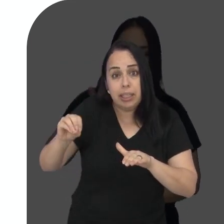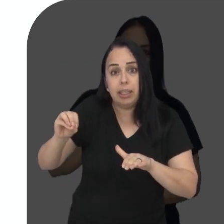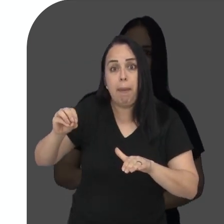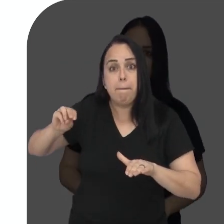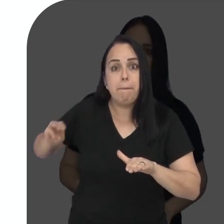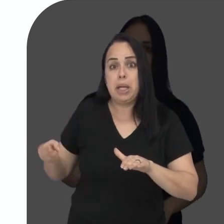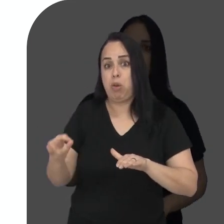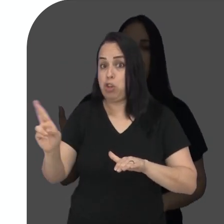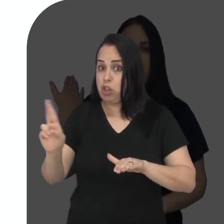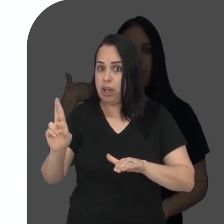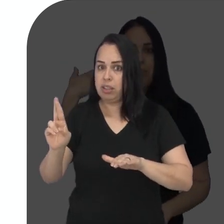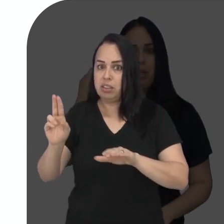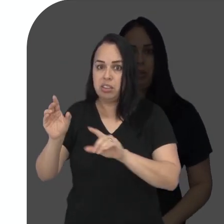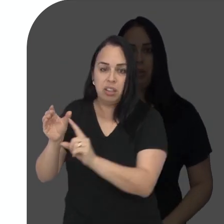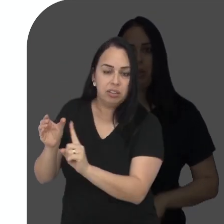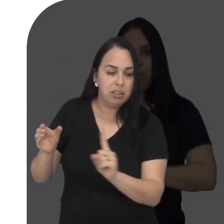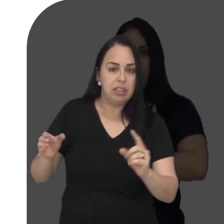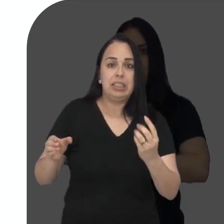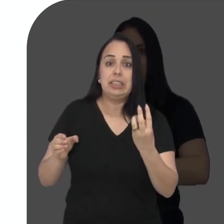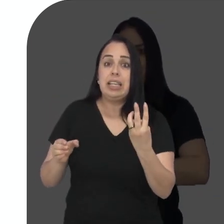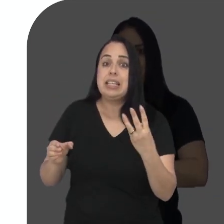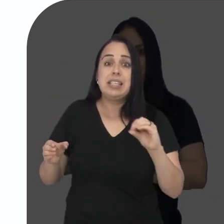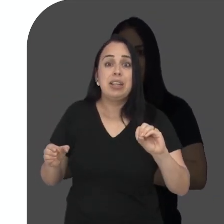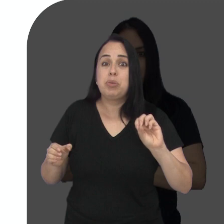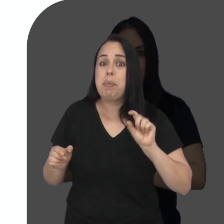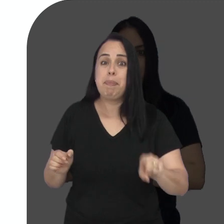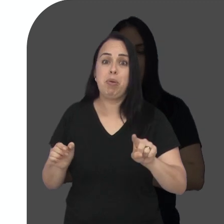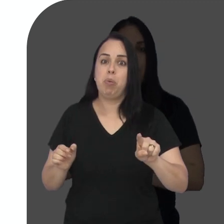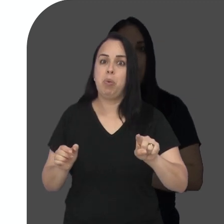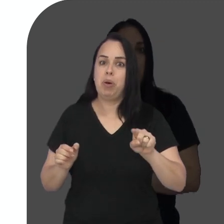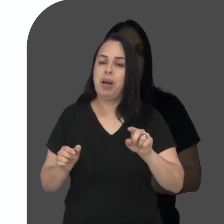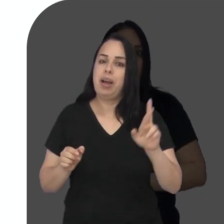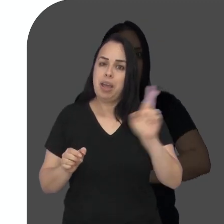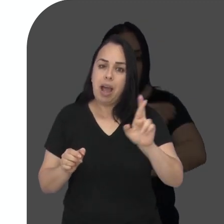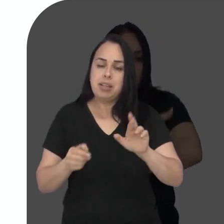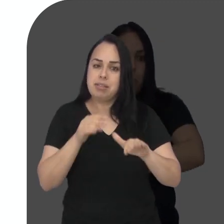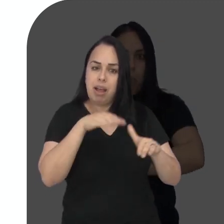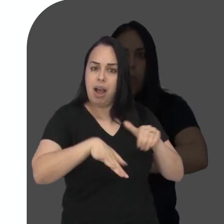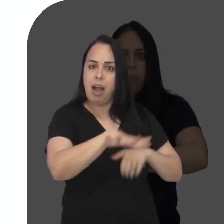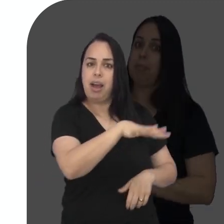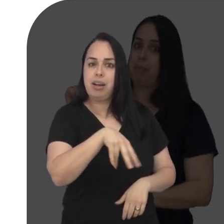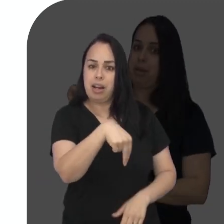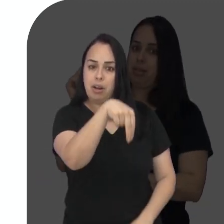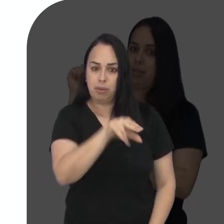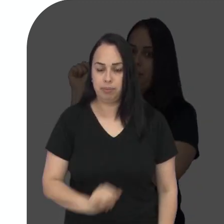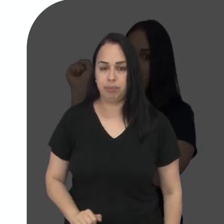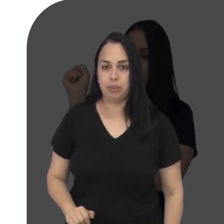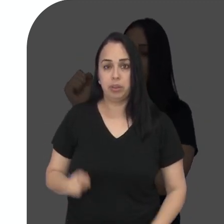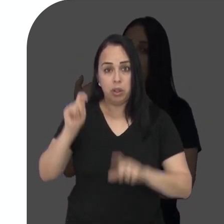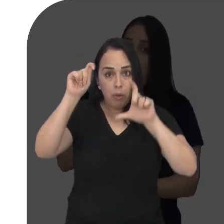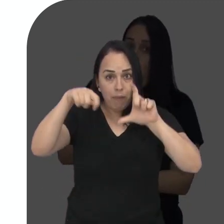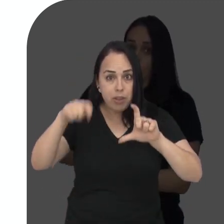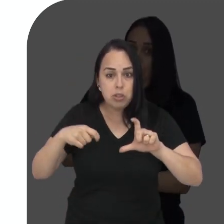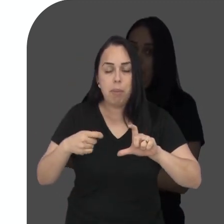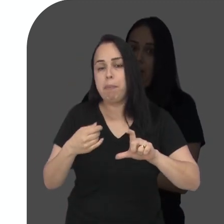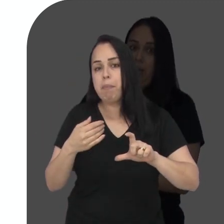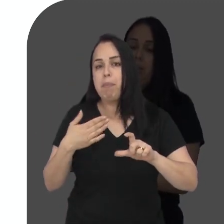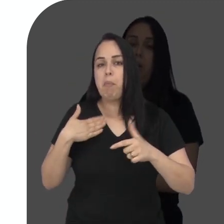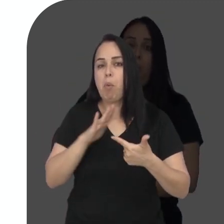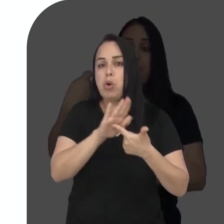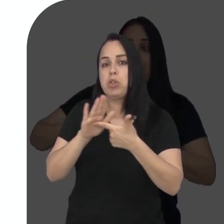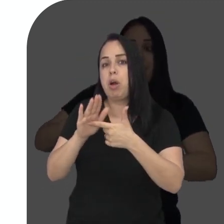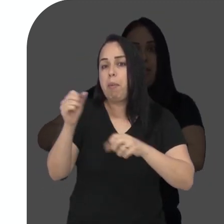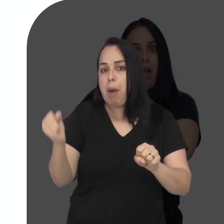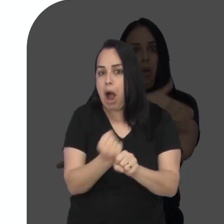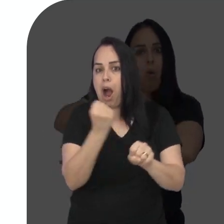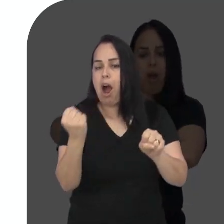milhões de reais destinados para a cidade, apenas 300 mil reais irão para a região. Em um vídeo, o vereador também reclamou